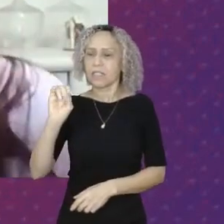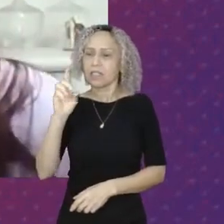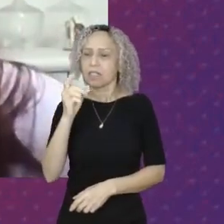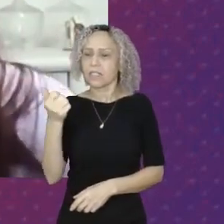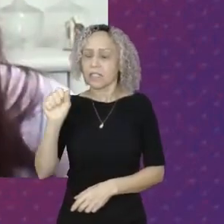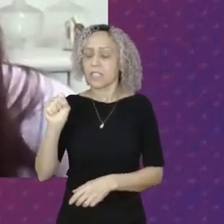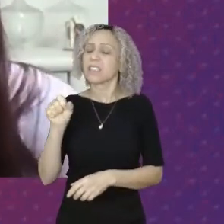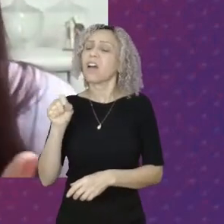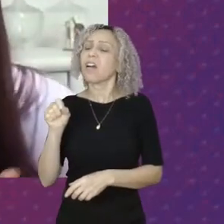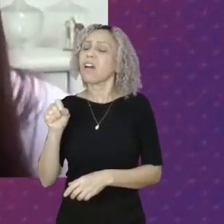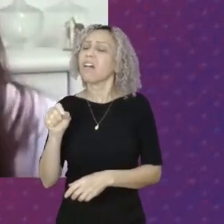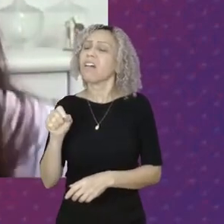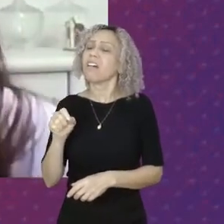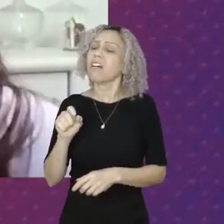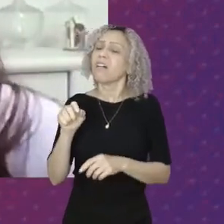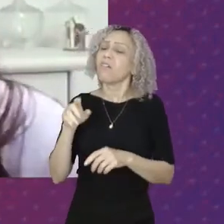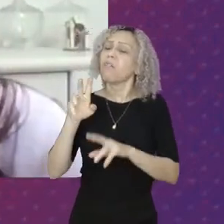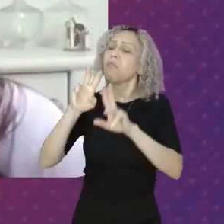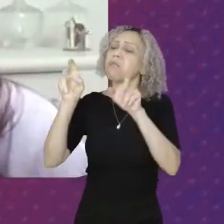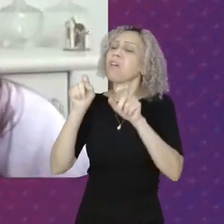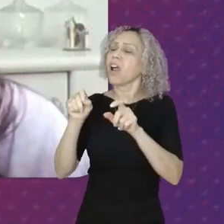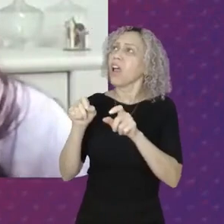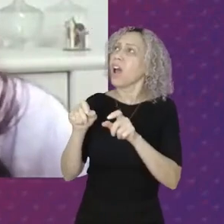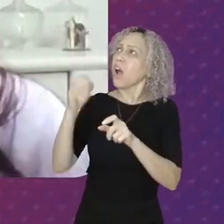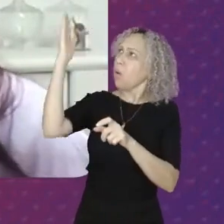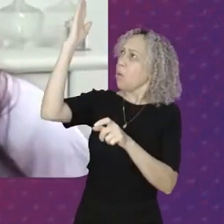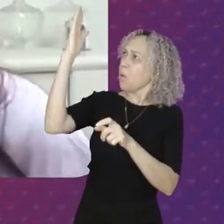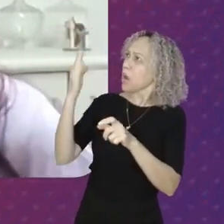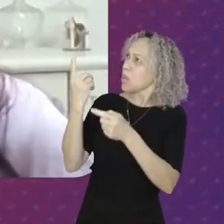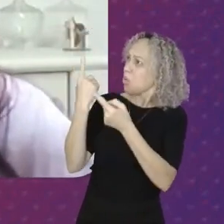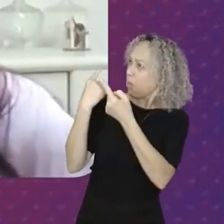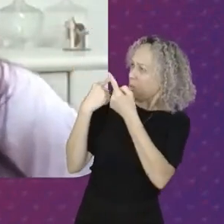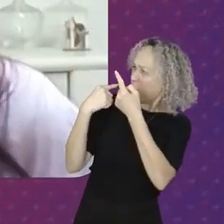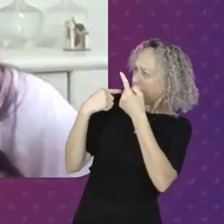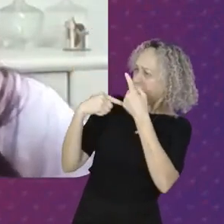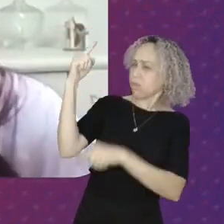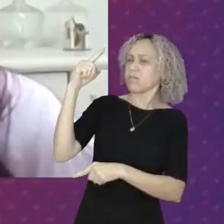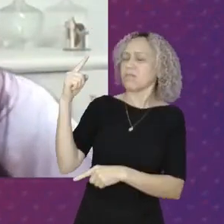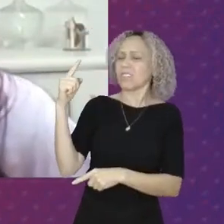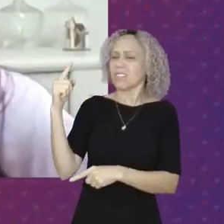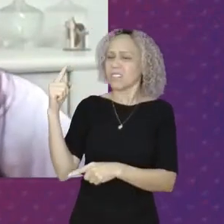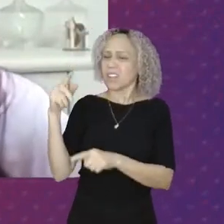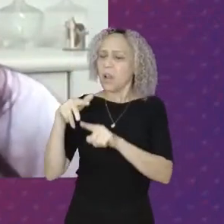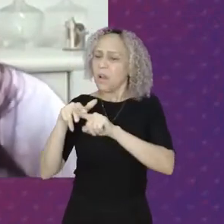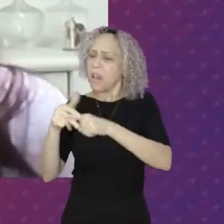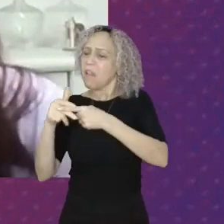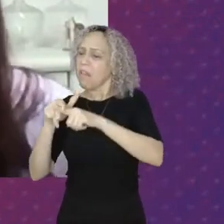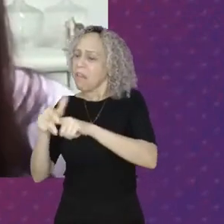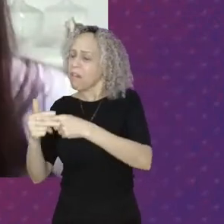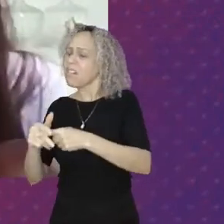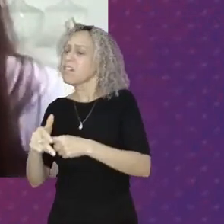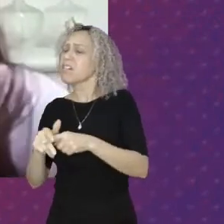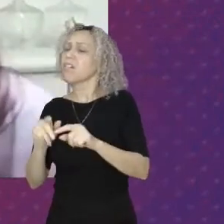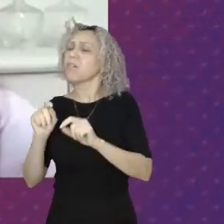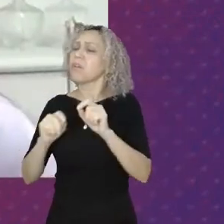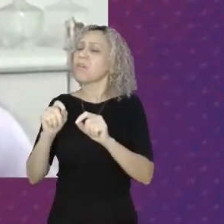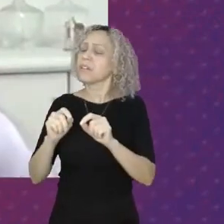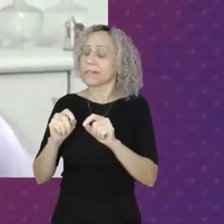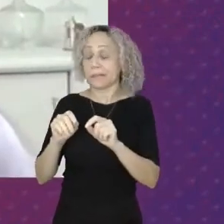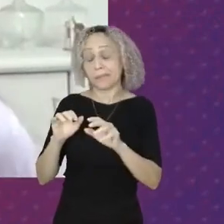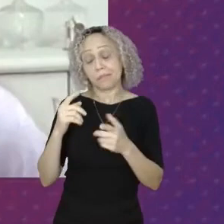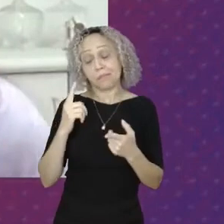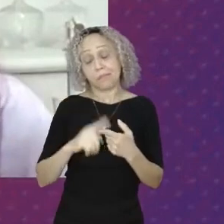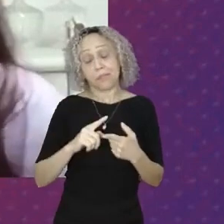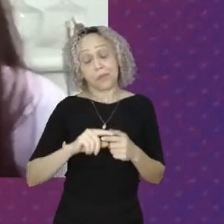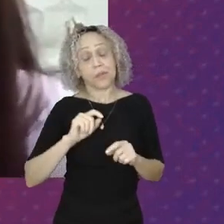Pensa se reconstruir É reconstruir Novamente É refazer Então Algo Foi Desconstruído